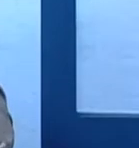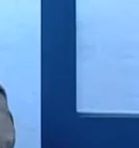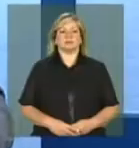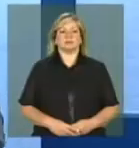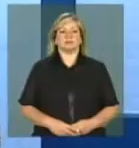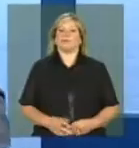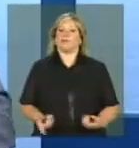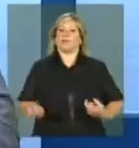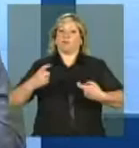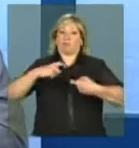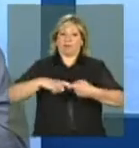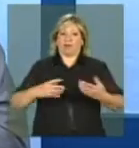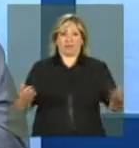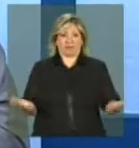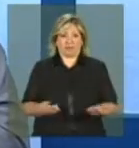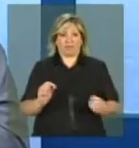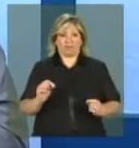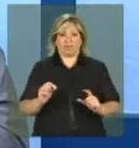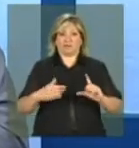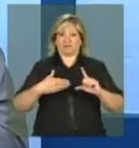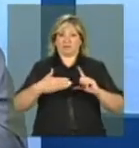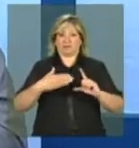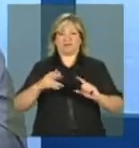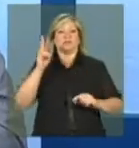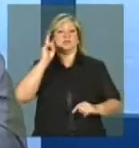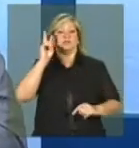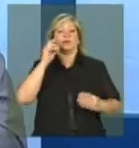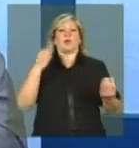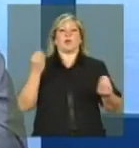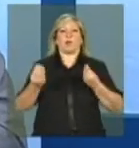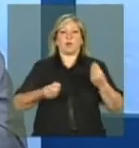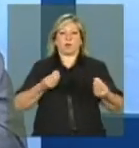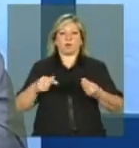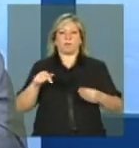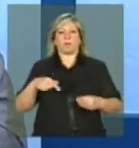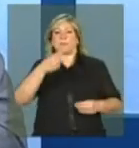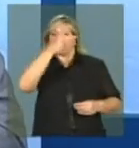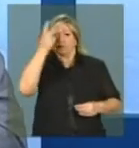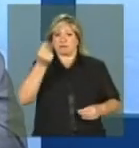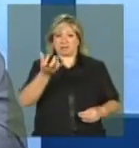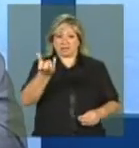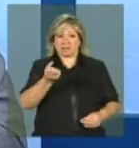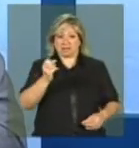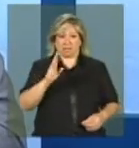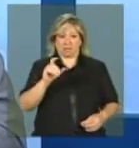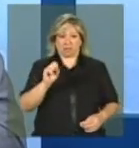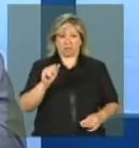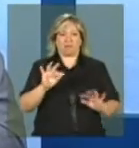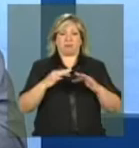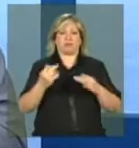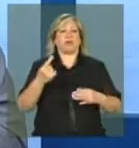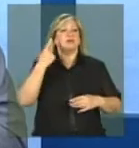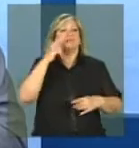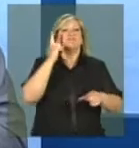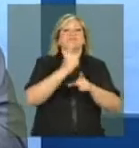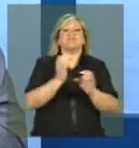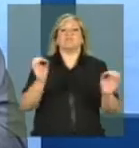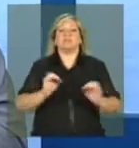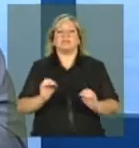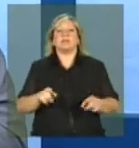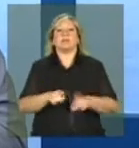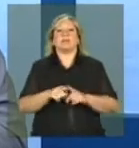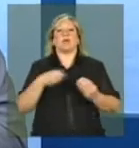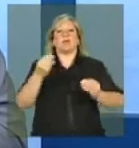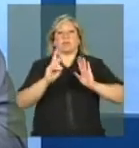Estamos de volta com a teleconferência sobre beneficiários não localizados e as condicionalidades do programa Bolsa